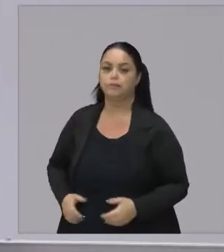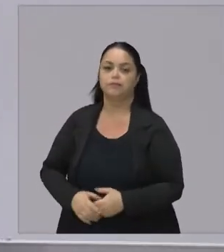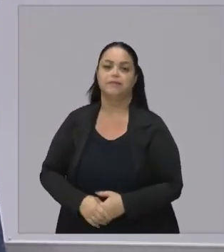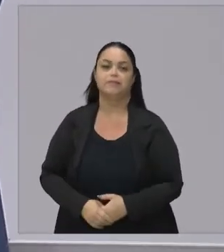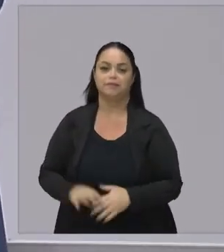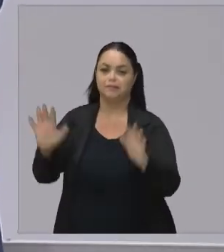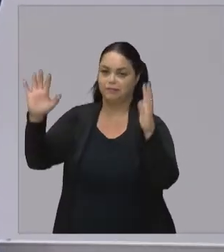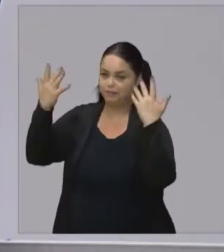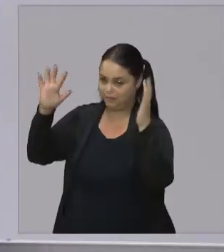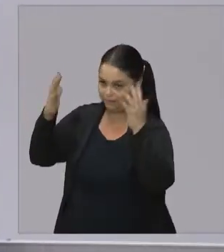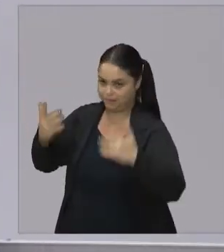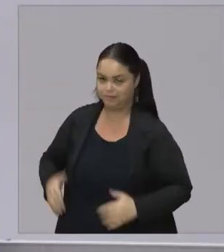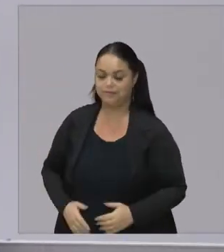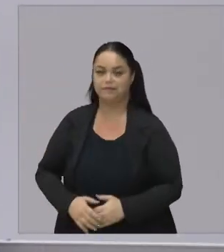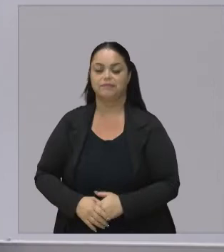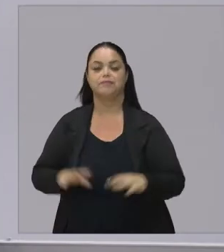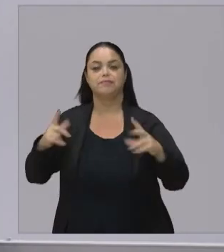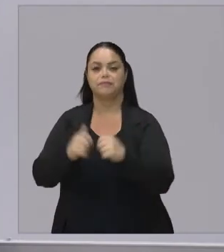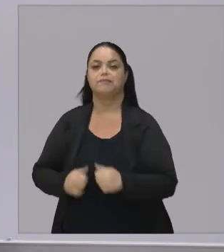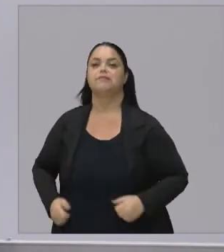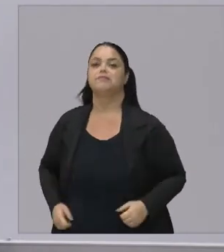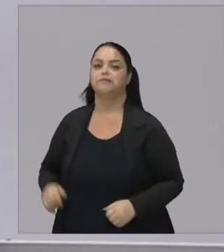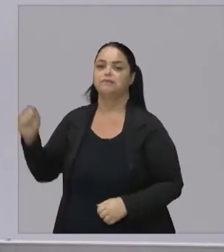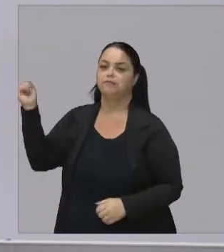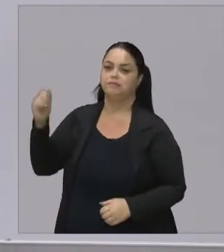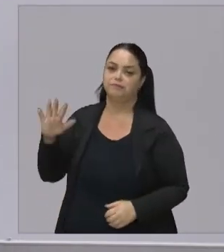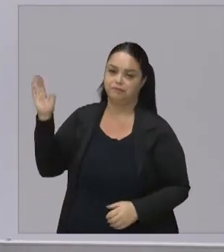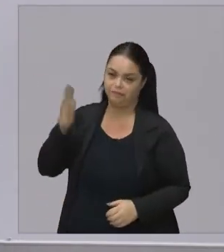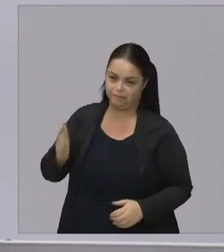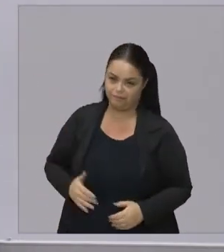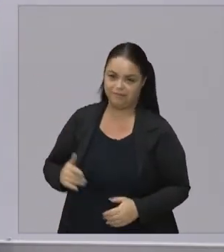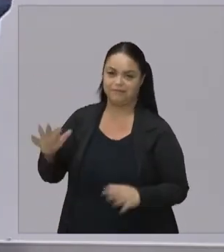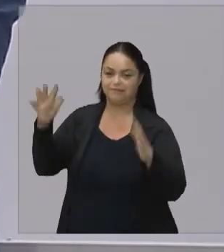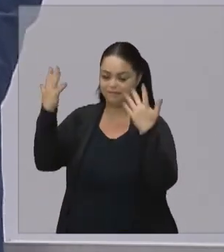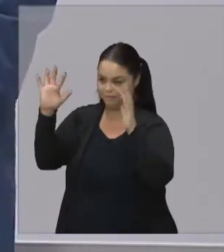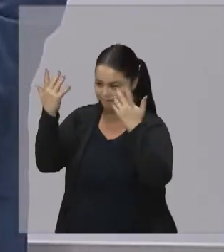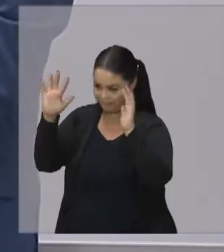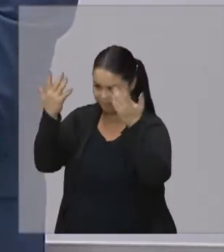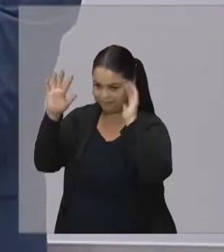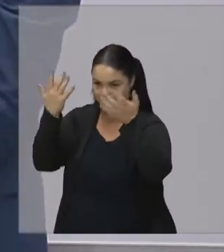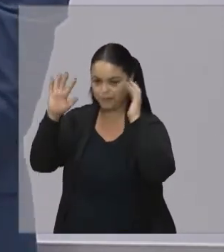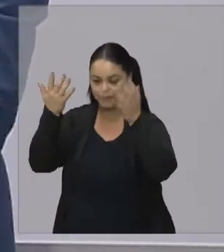Em homenagem A tudo que você É feito pelo prazer Obrigado Obrigado